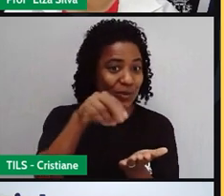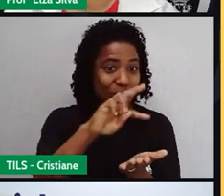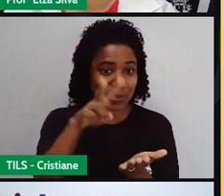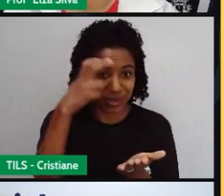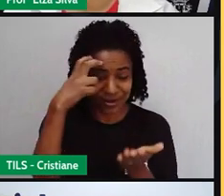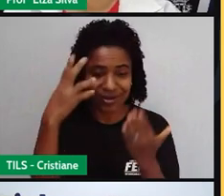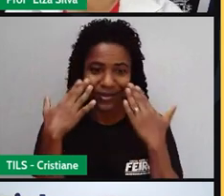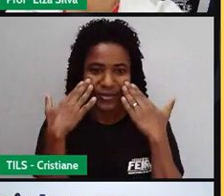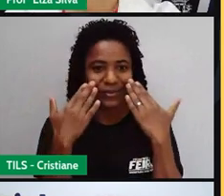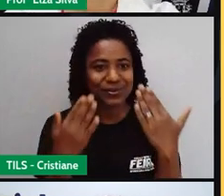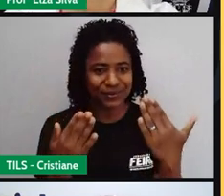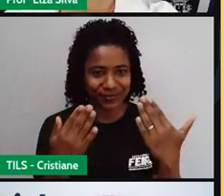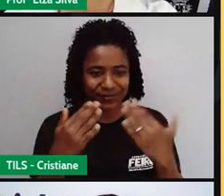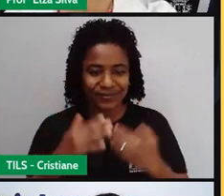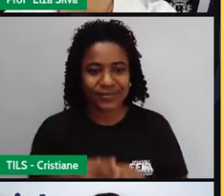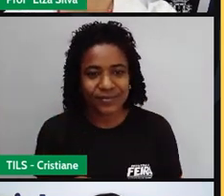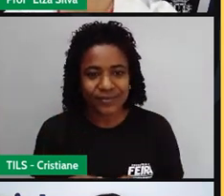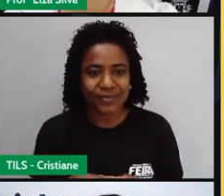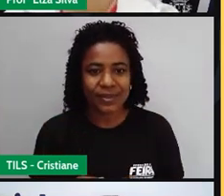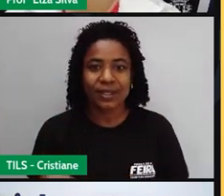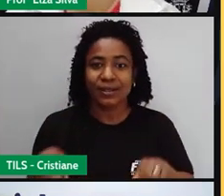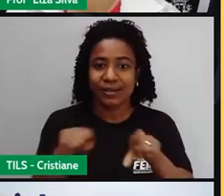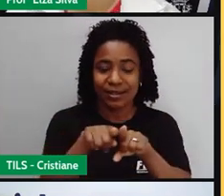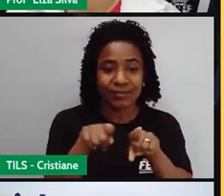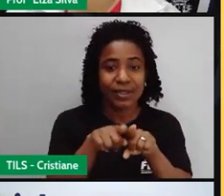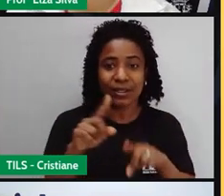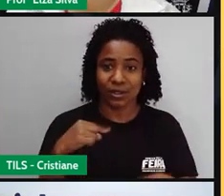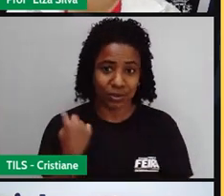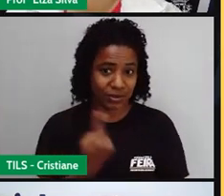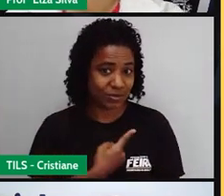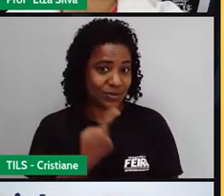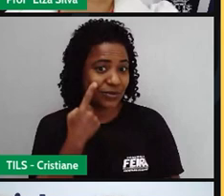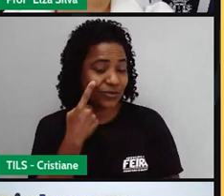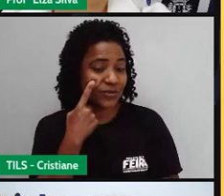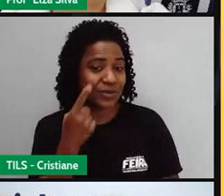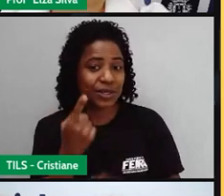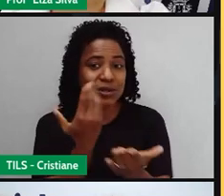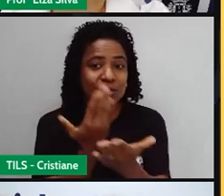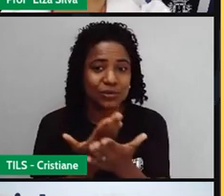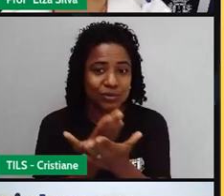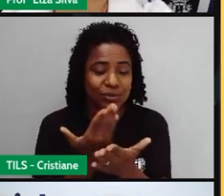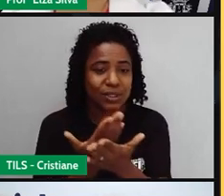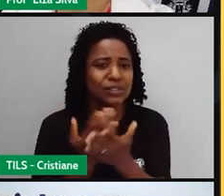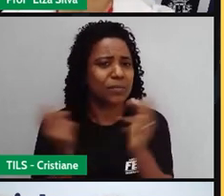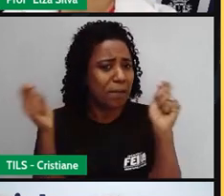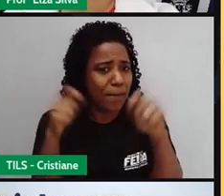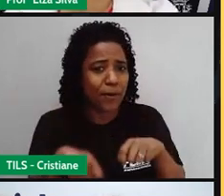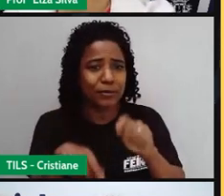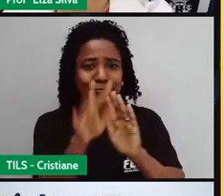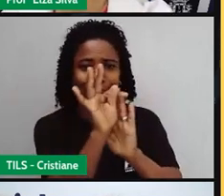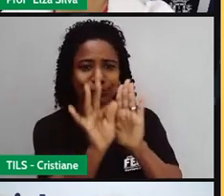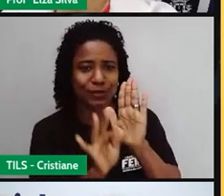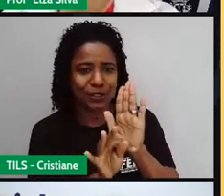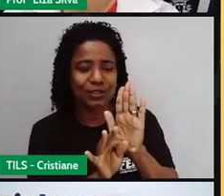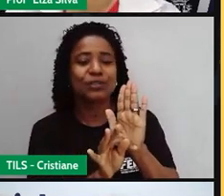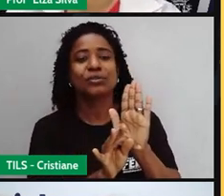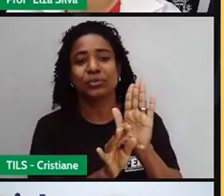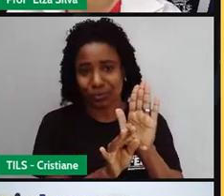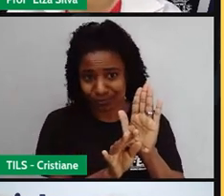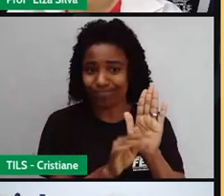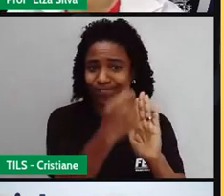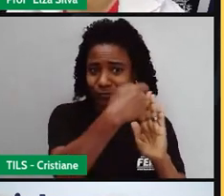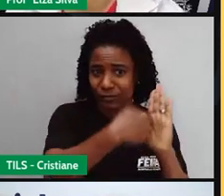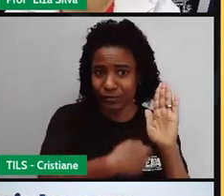E também vamos oportunizar situações em que o estudante produz a textos orais na referida língua estrangeira,